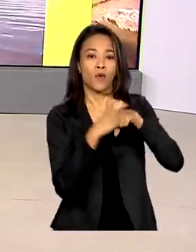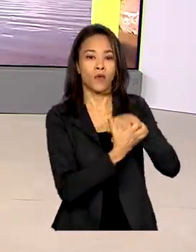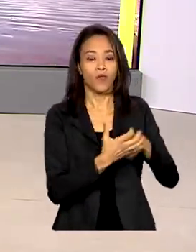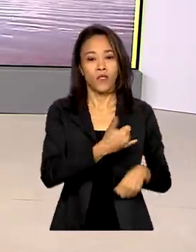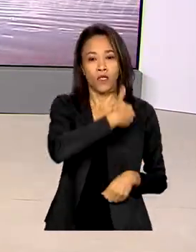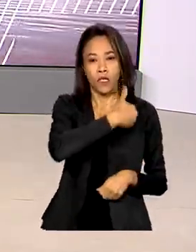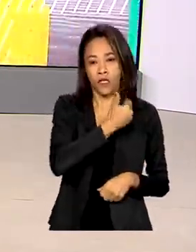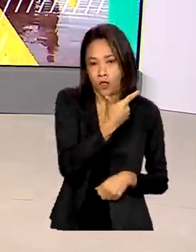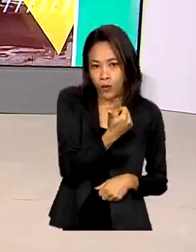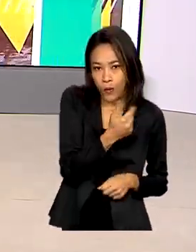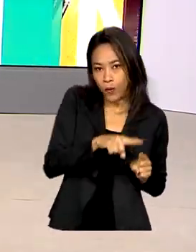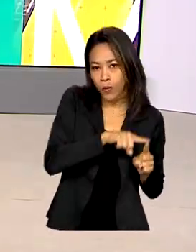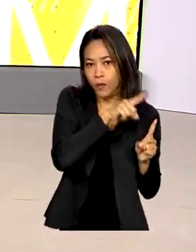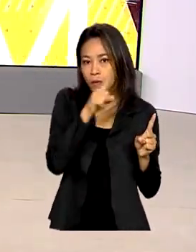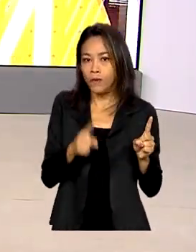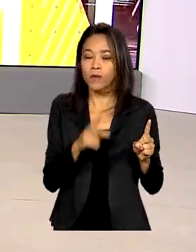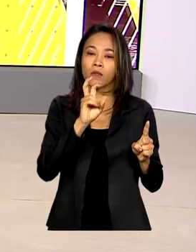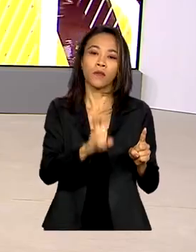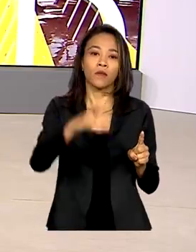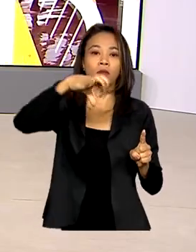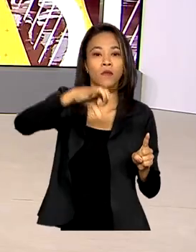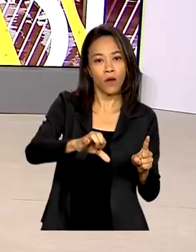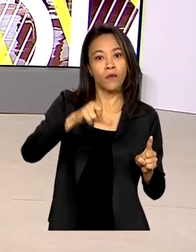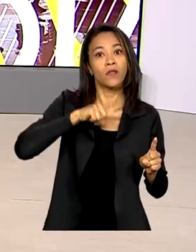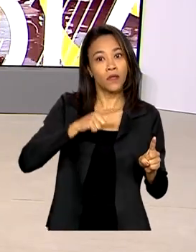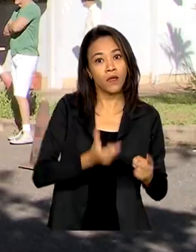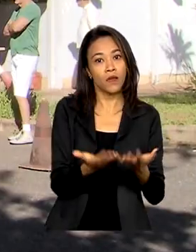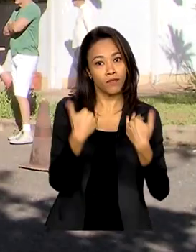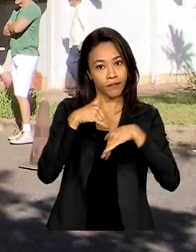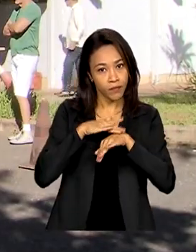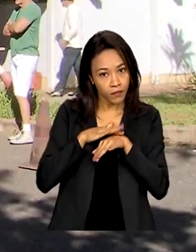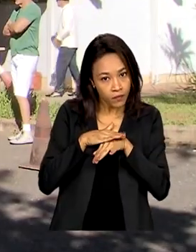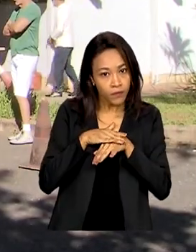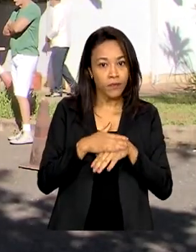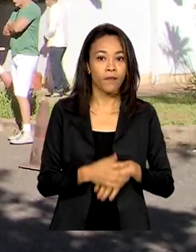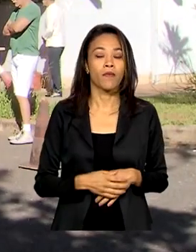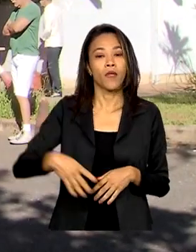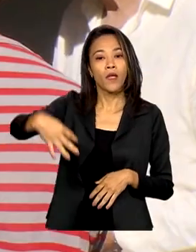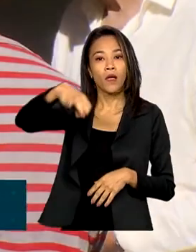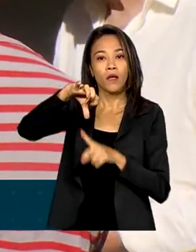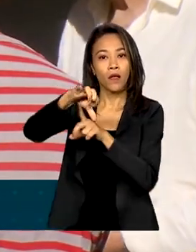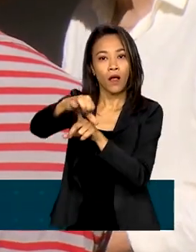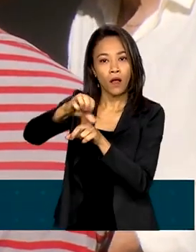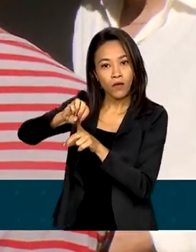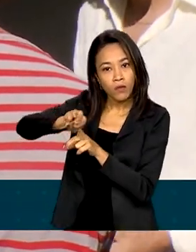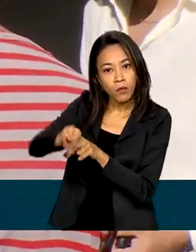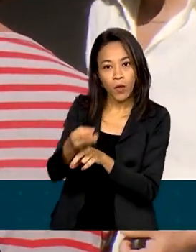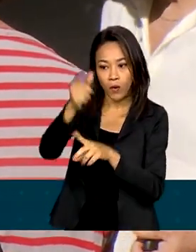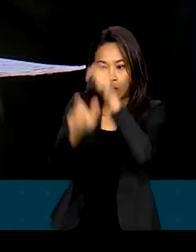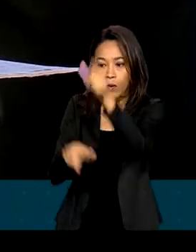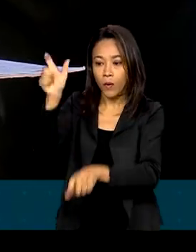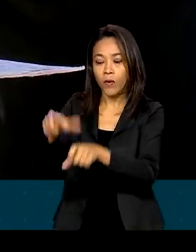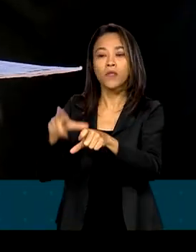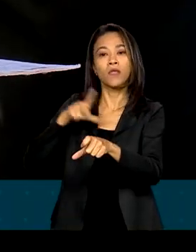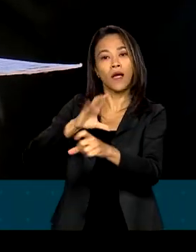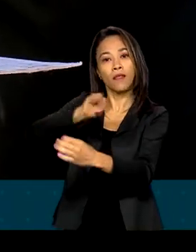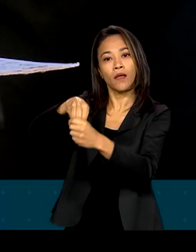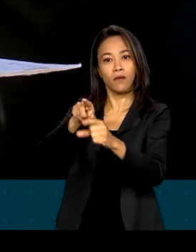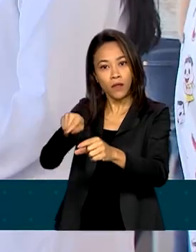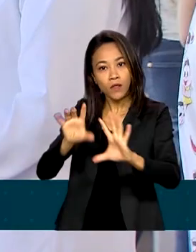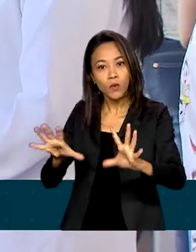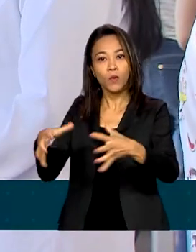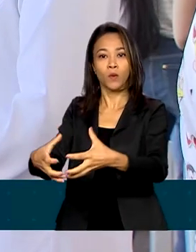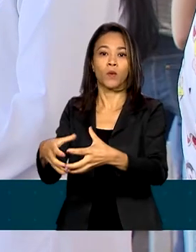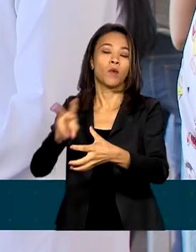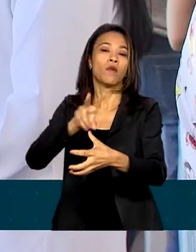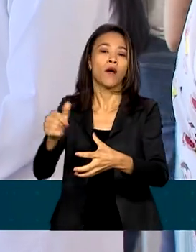entre 12 e 59 anos com comorbidades. Cerca de 9 milhões de pessoas fazem parte desse grupo. Deve tomar